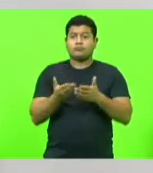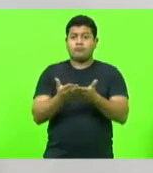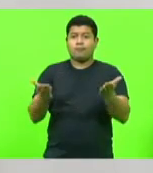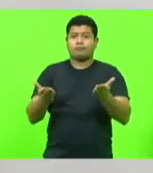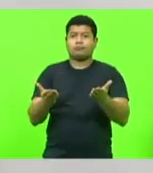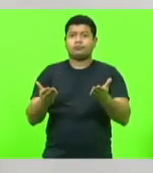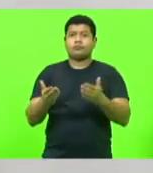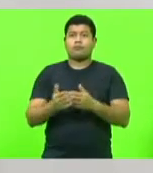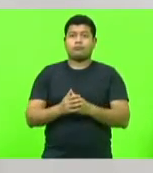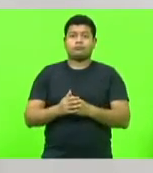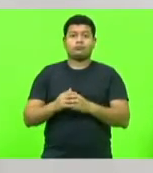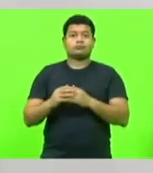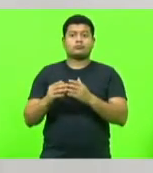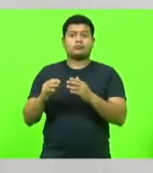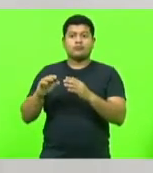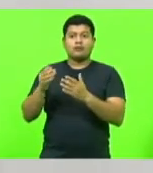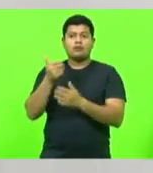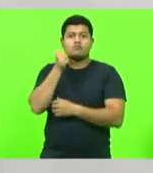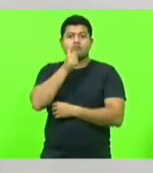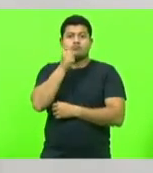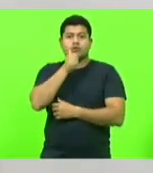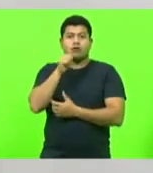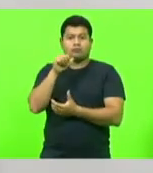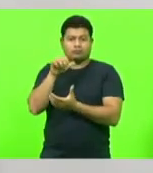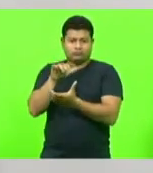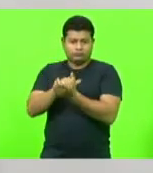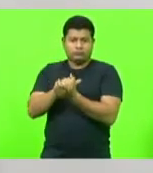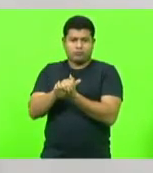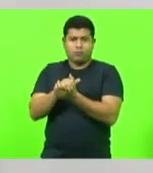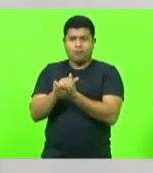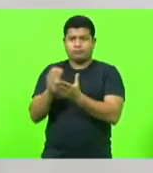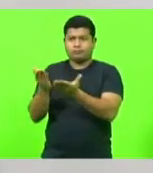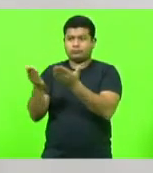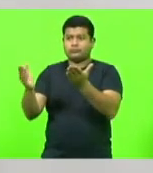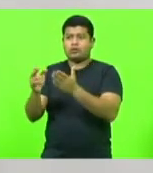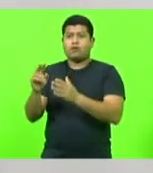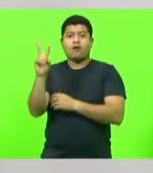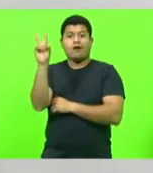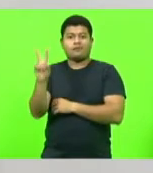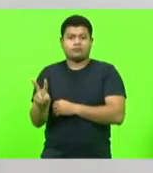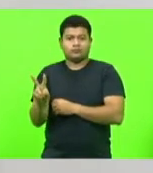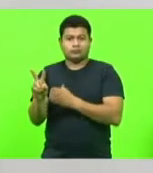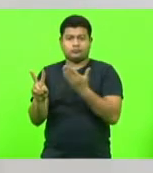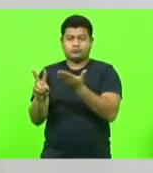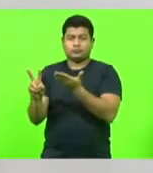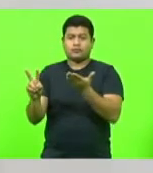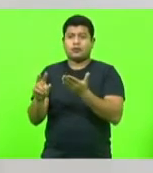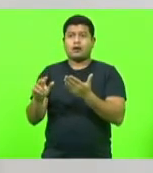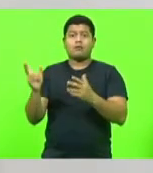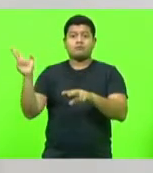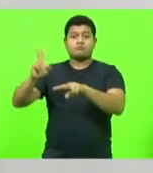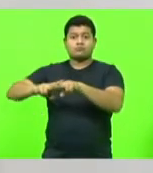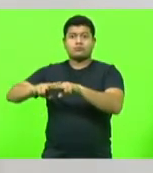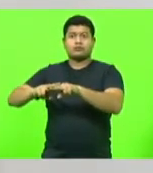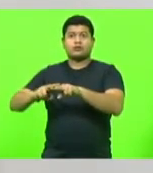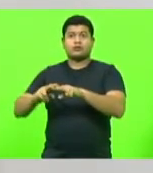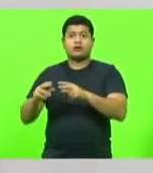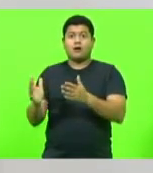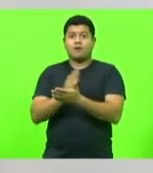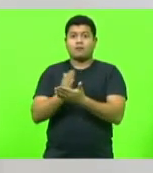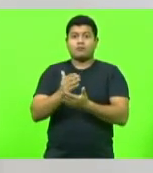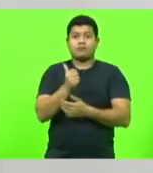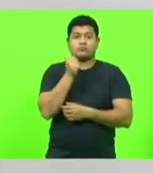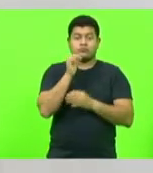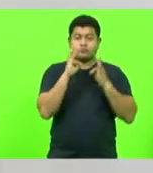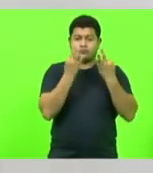venezuelanos presos, aquelas que se perderam deles, caminham 30, 40, 50 quilômetros com os filhos na Ilharga, na Ilharga